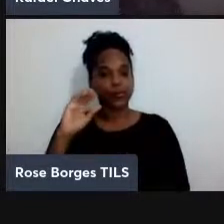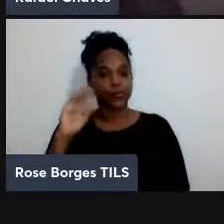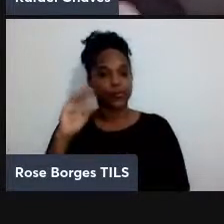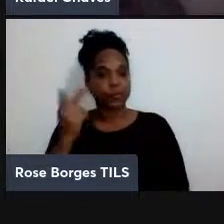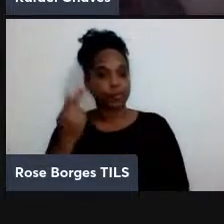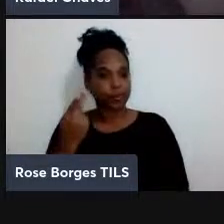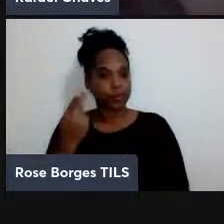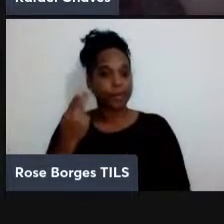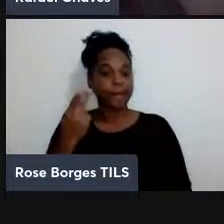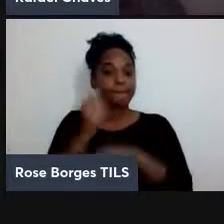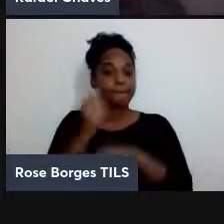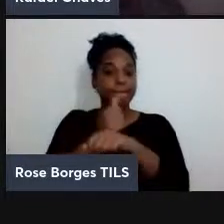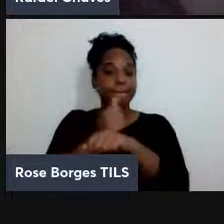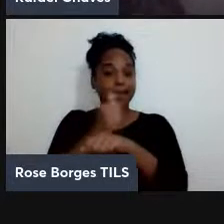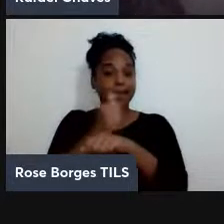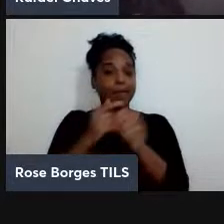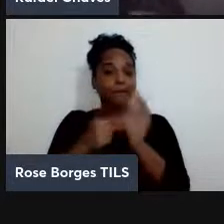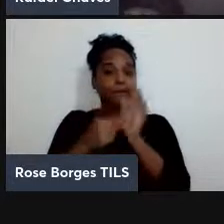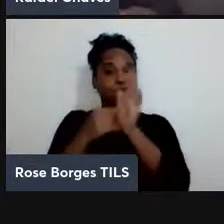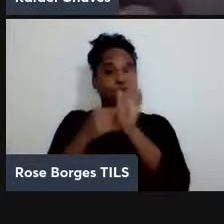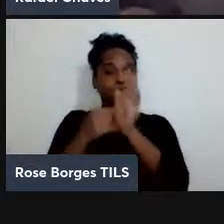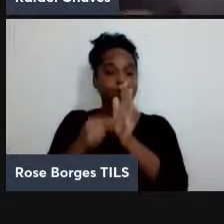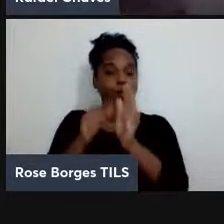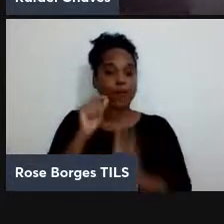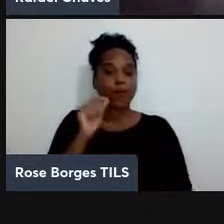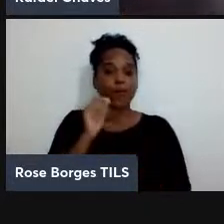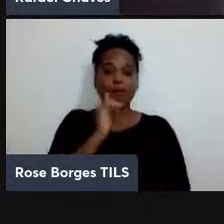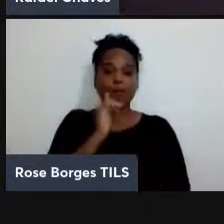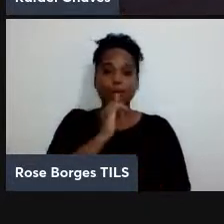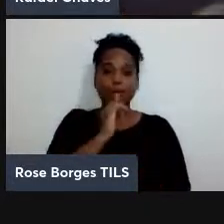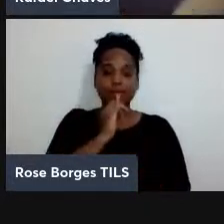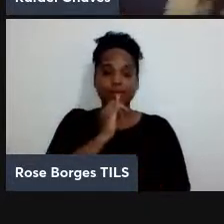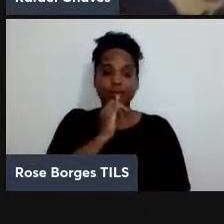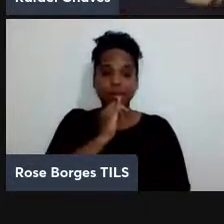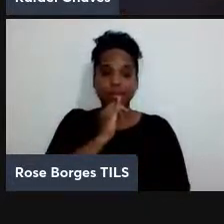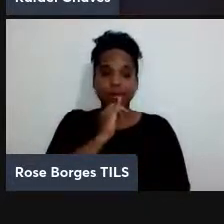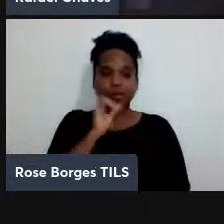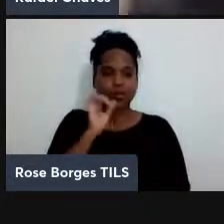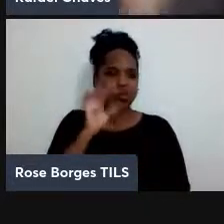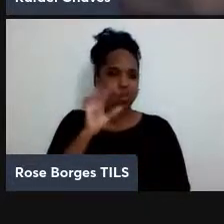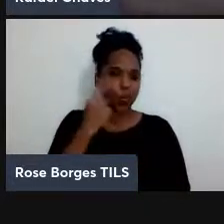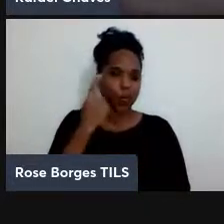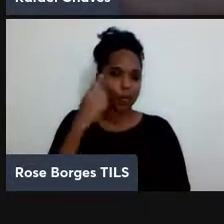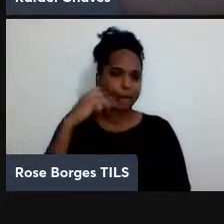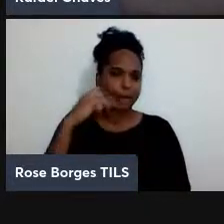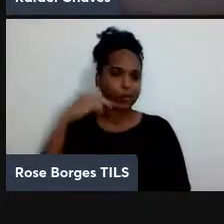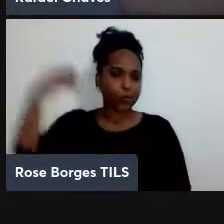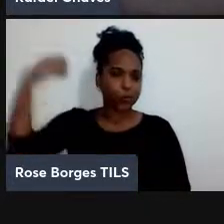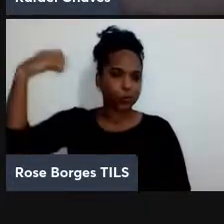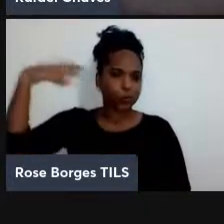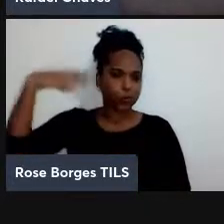como isso seria possível deixa eu só acender a luz aqui da minha sala que está ficando escura aqui só um segundo